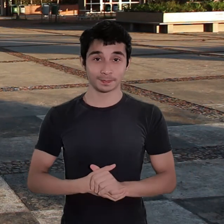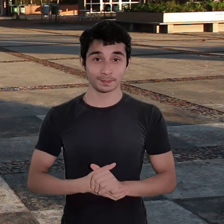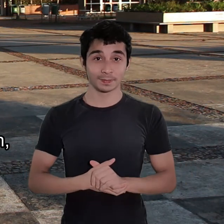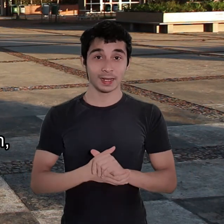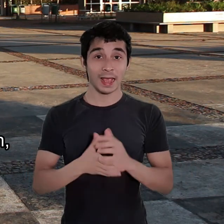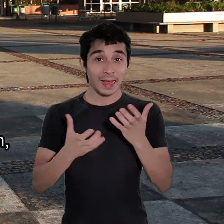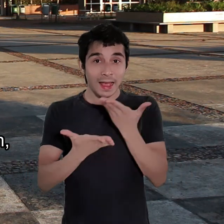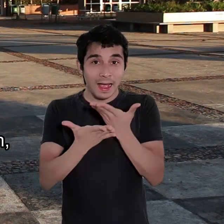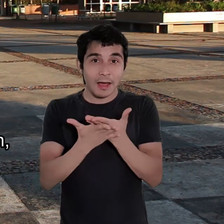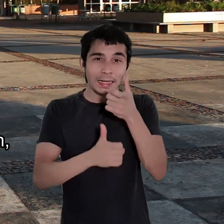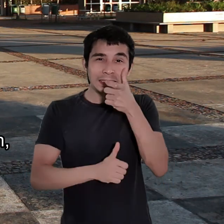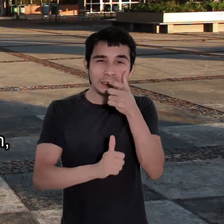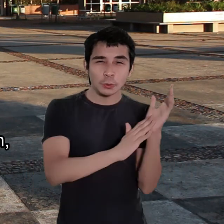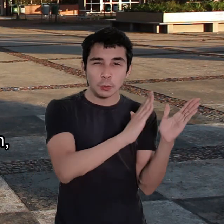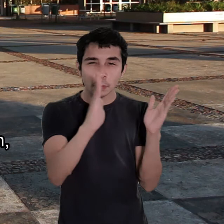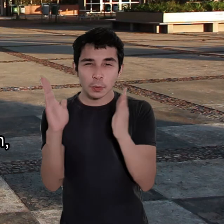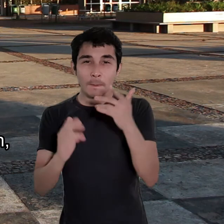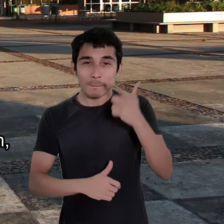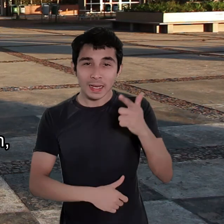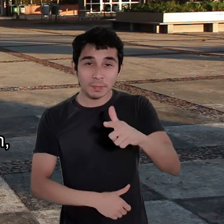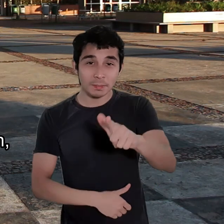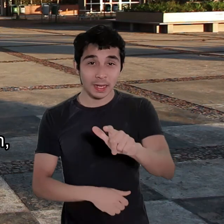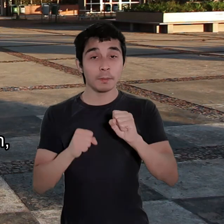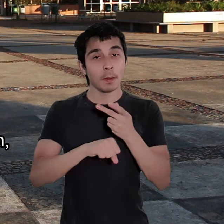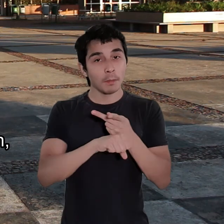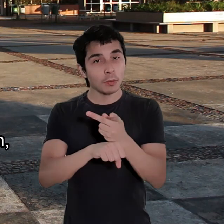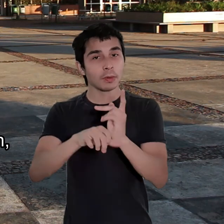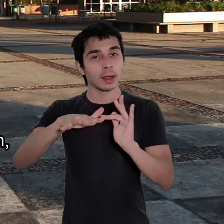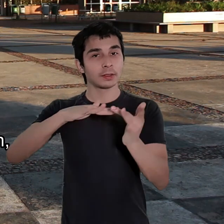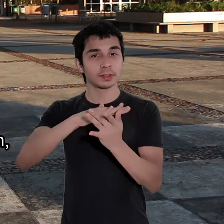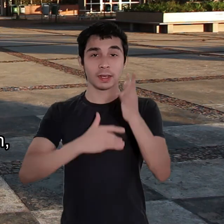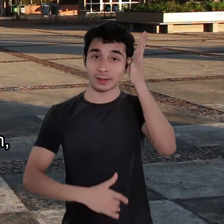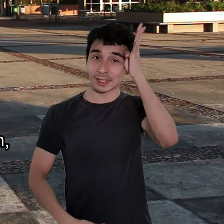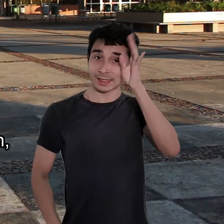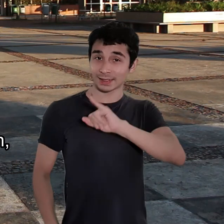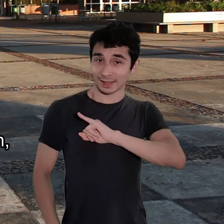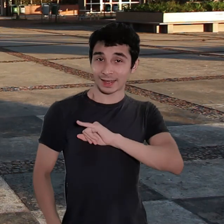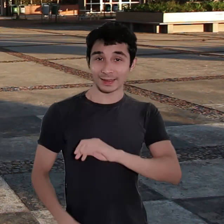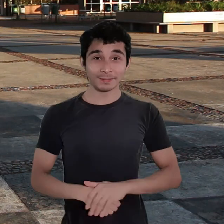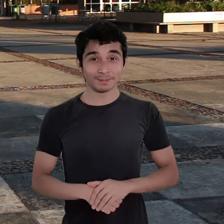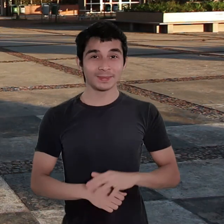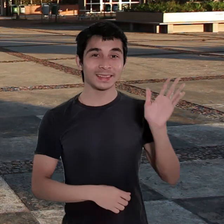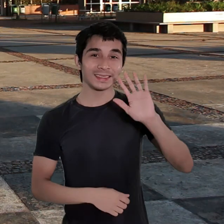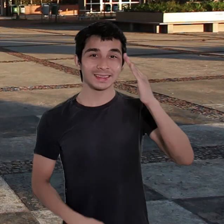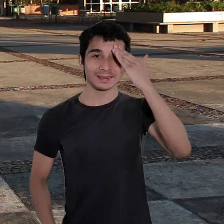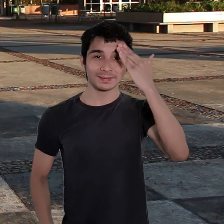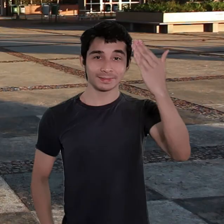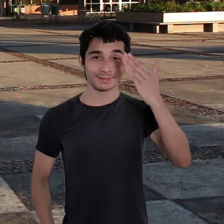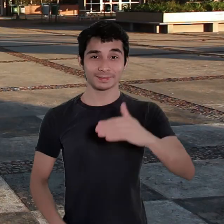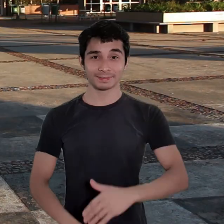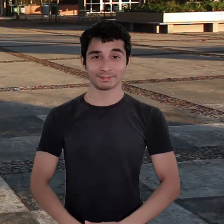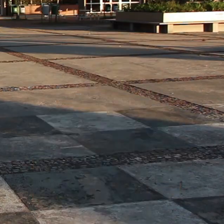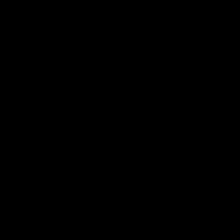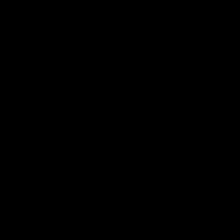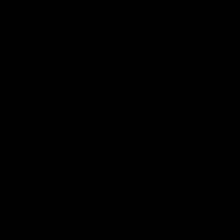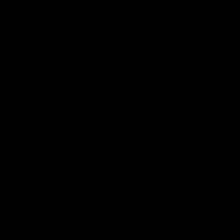bastante, tá bom? E para acompanhar essa e outras aulas também, acompanhe as redes sociais do Sesc Itaquera, tá bom? Até lá, pessoal.